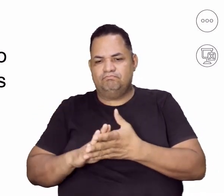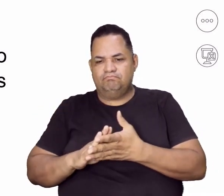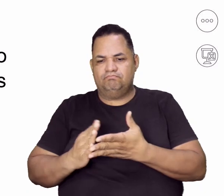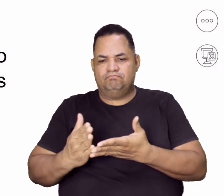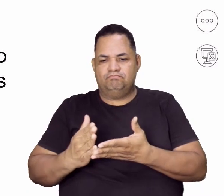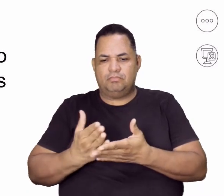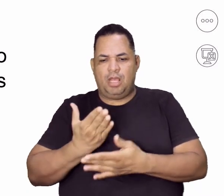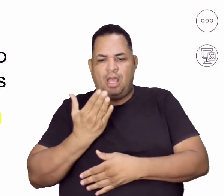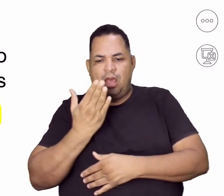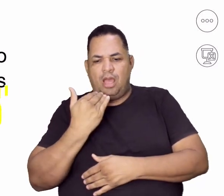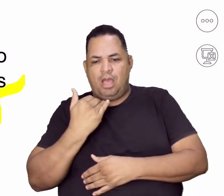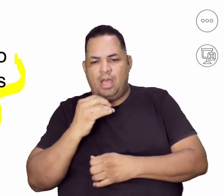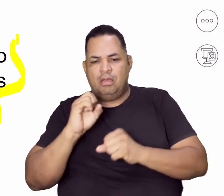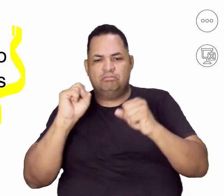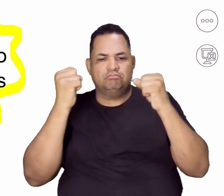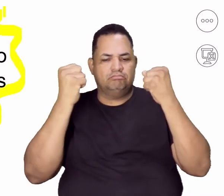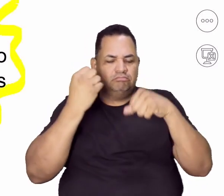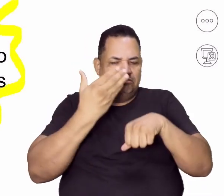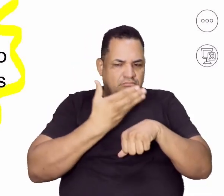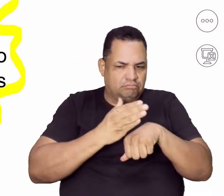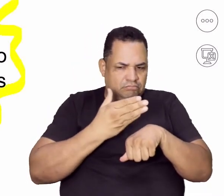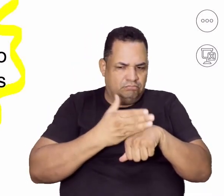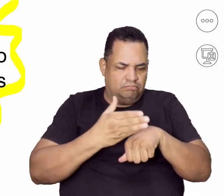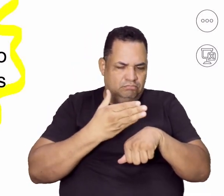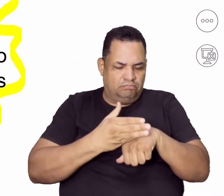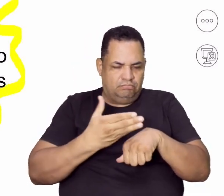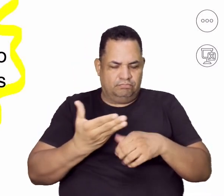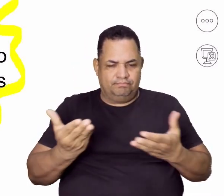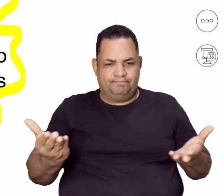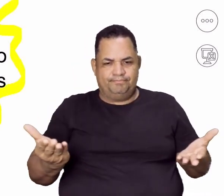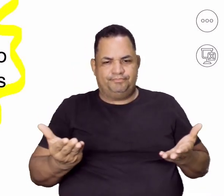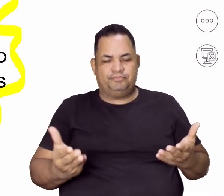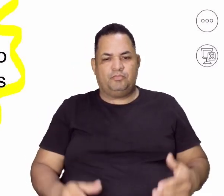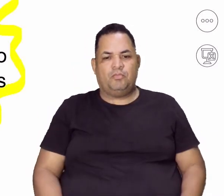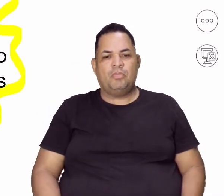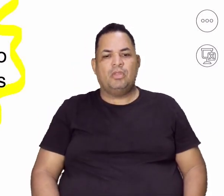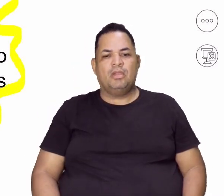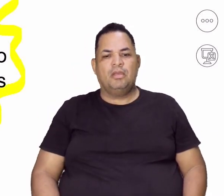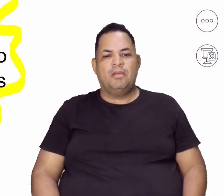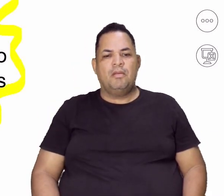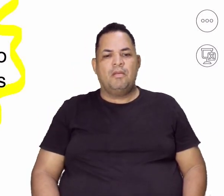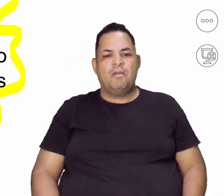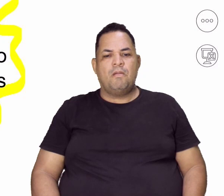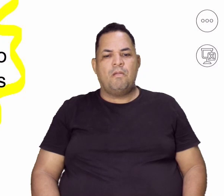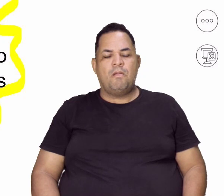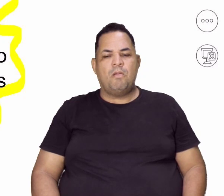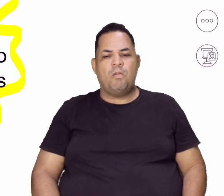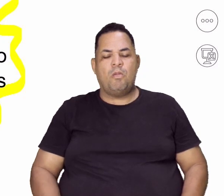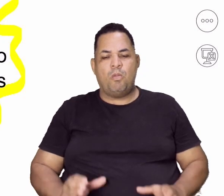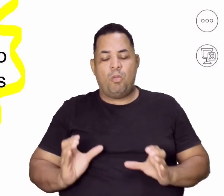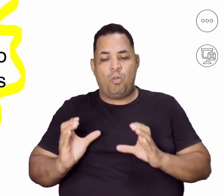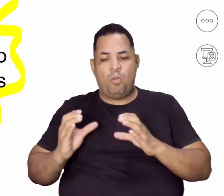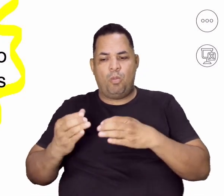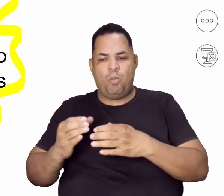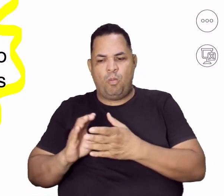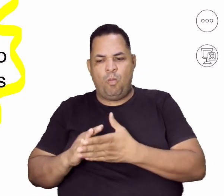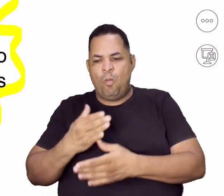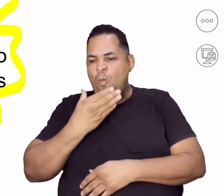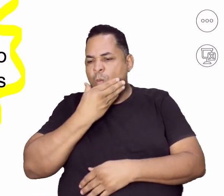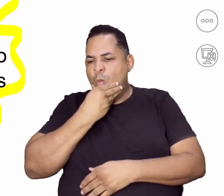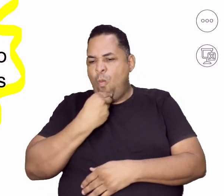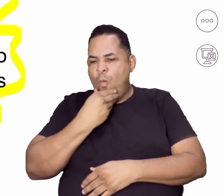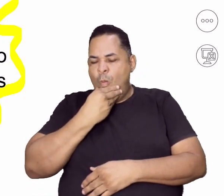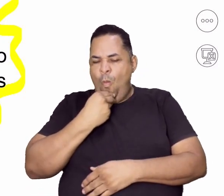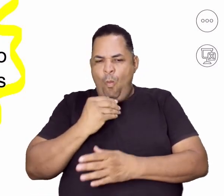com a minha alimentação, com os exercícios físicos, tá? Que é do grupo masculino.